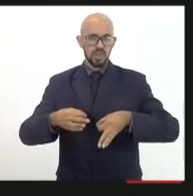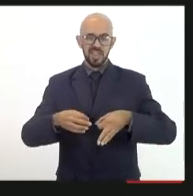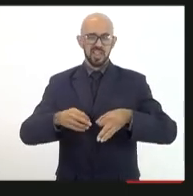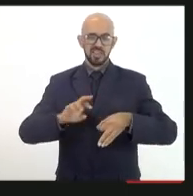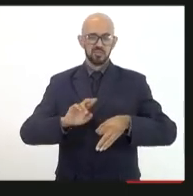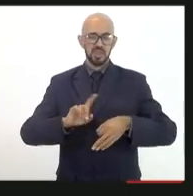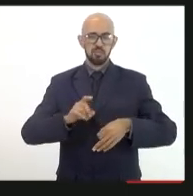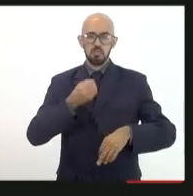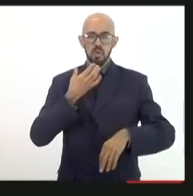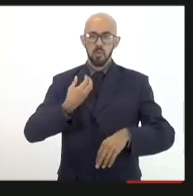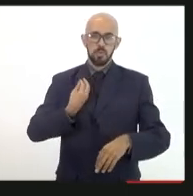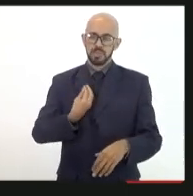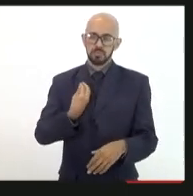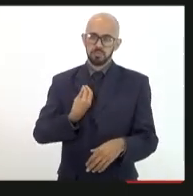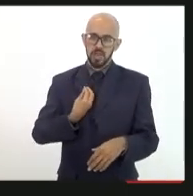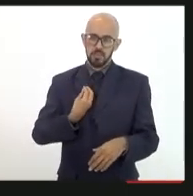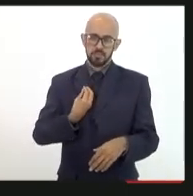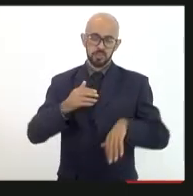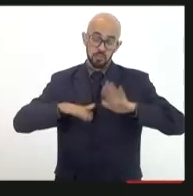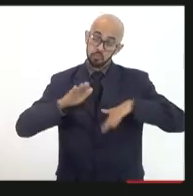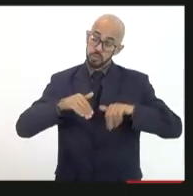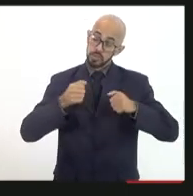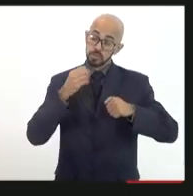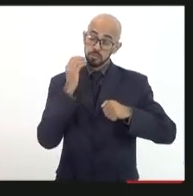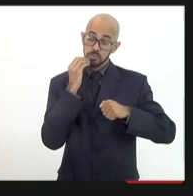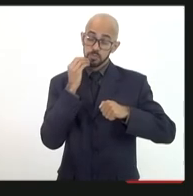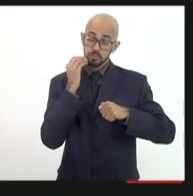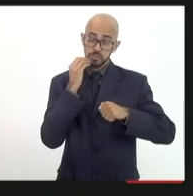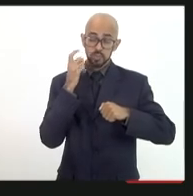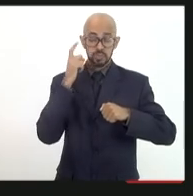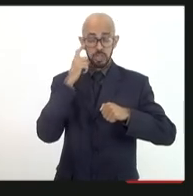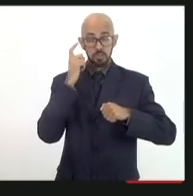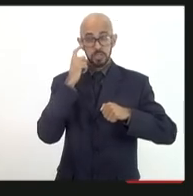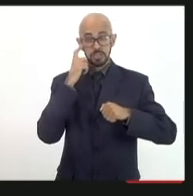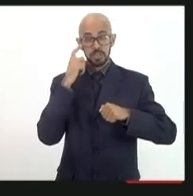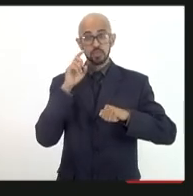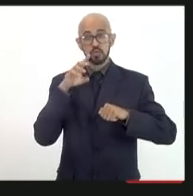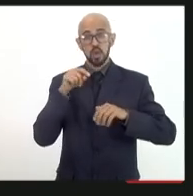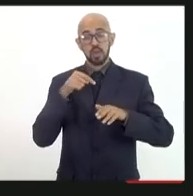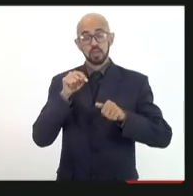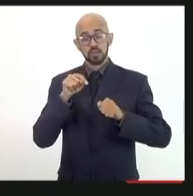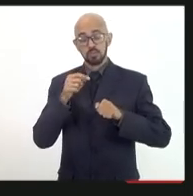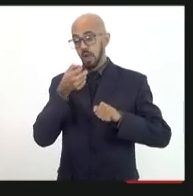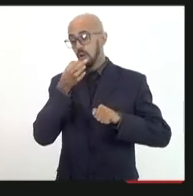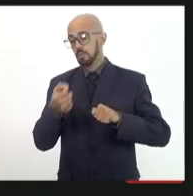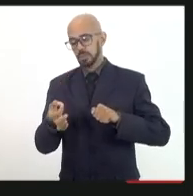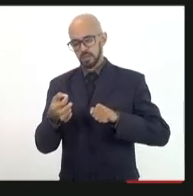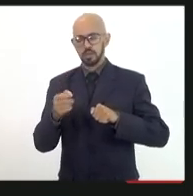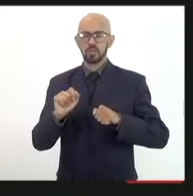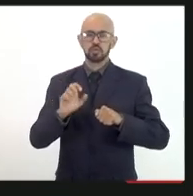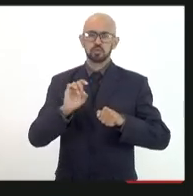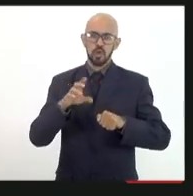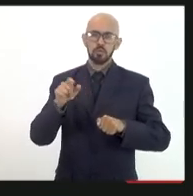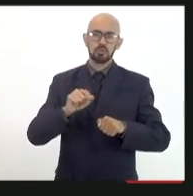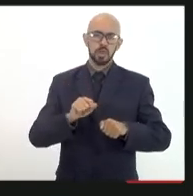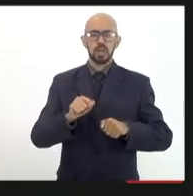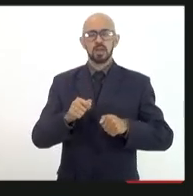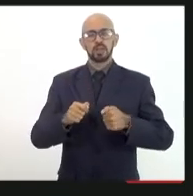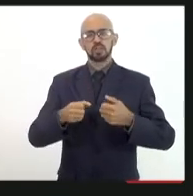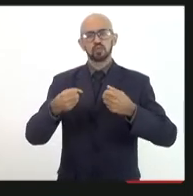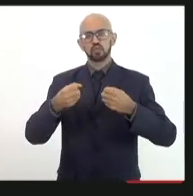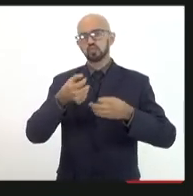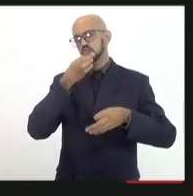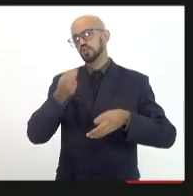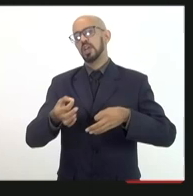deliberações talvez a participação deles pudesse ser realmente consultiva no sentido de adiantar posicionamentos etc mas